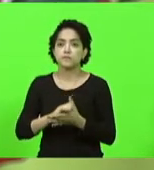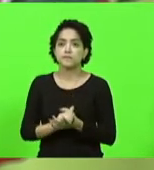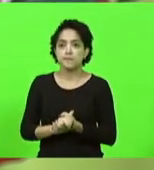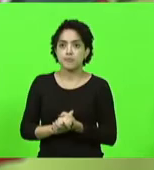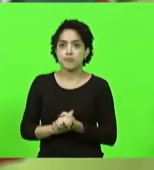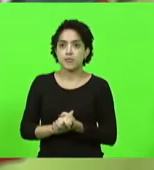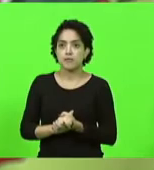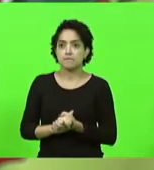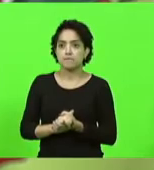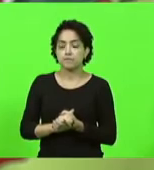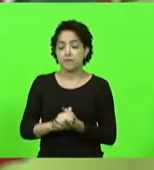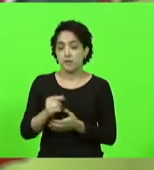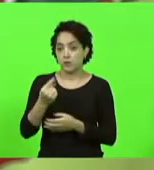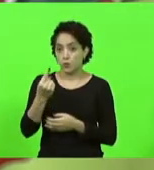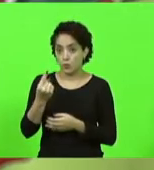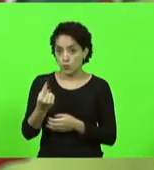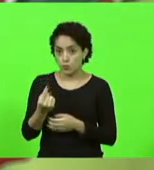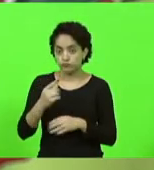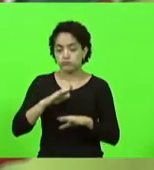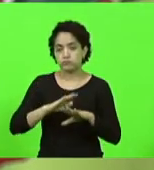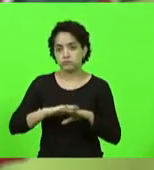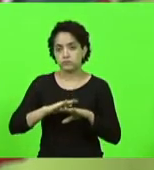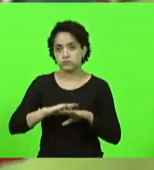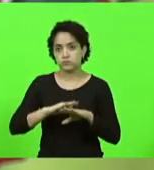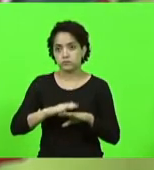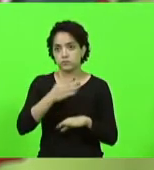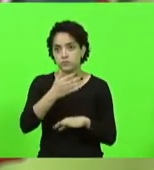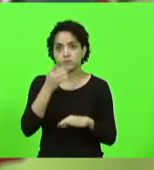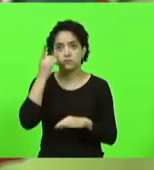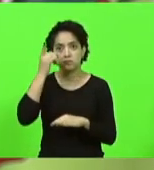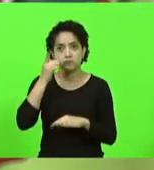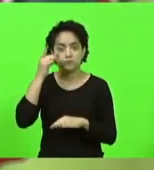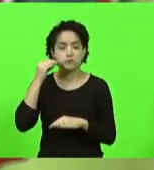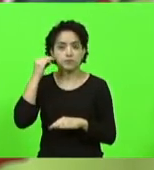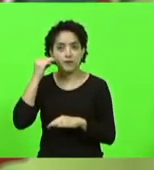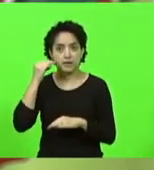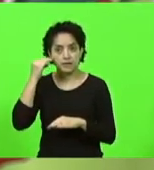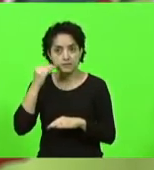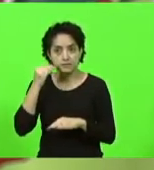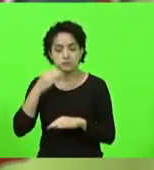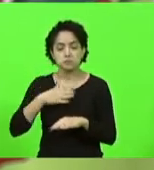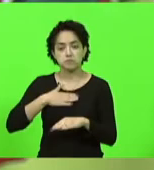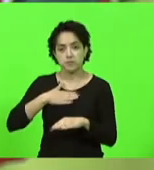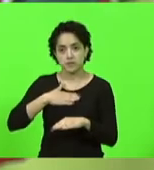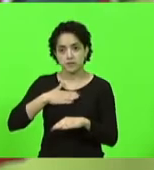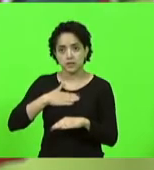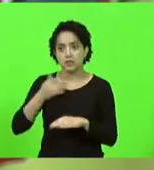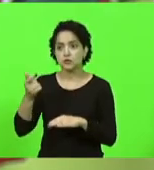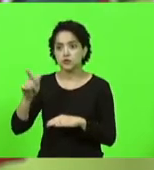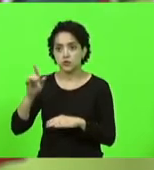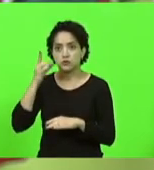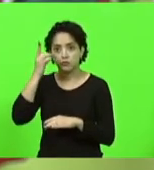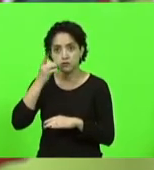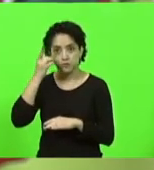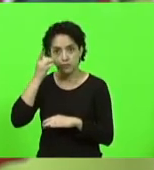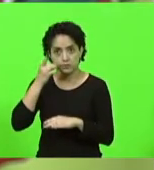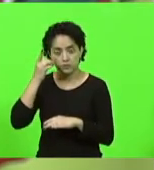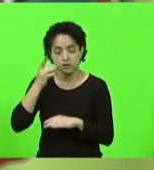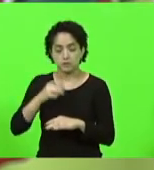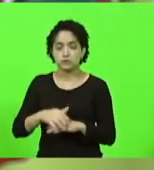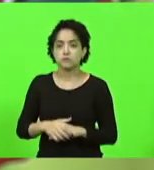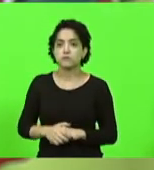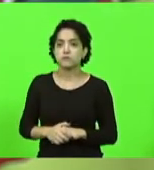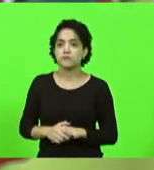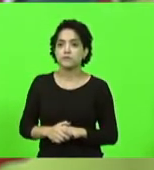Um deles de autoria do deputado Márcio Minha e de outros colegas que o subscreveram